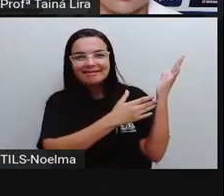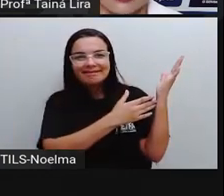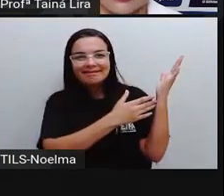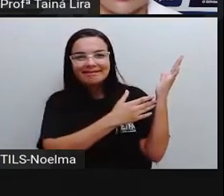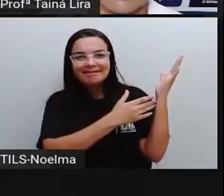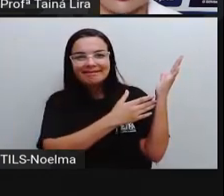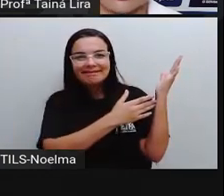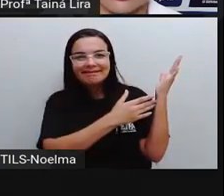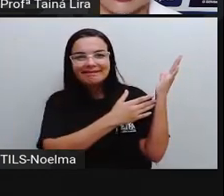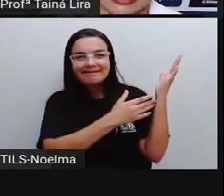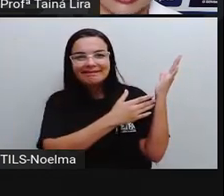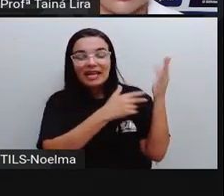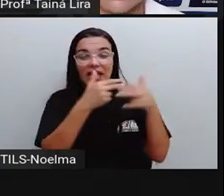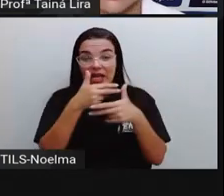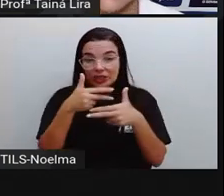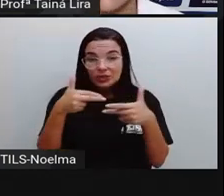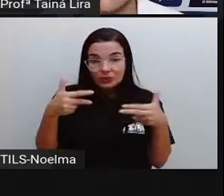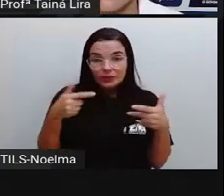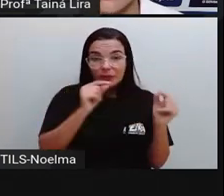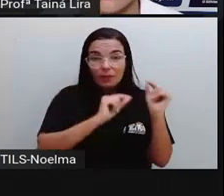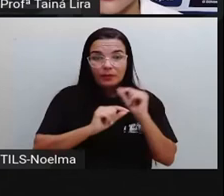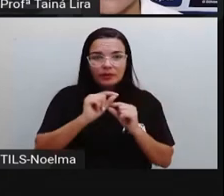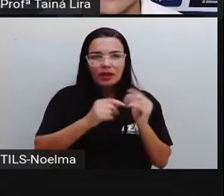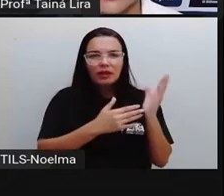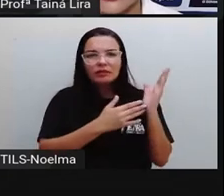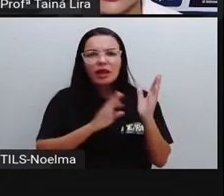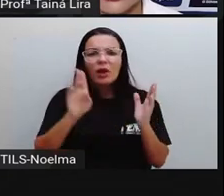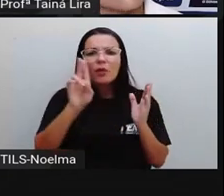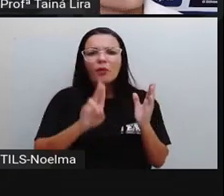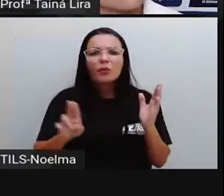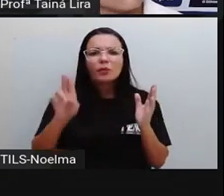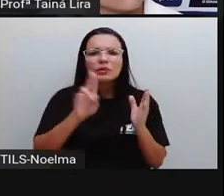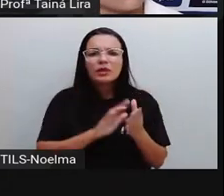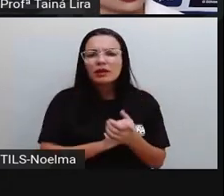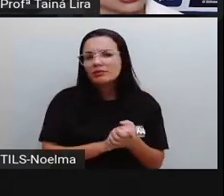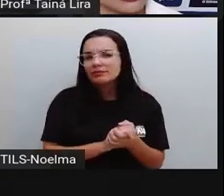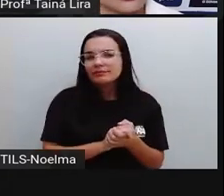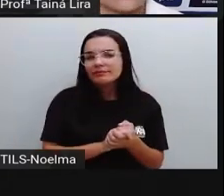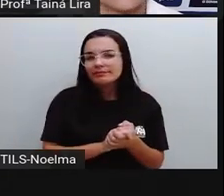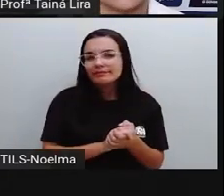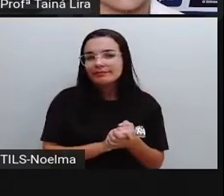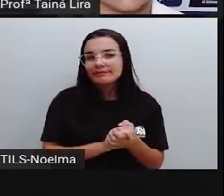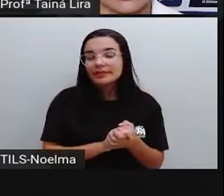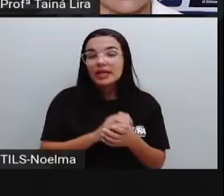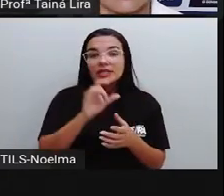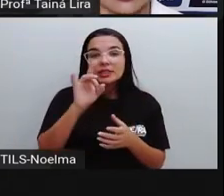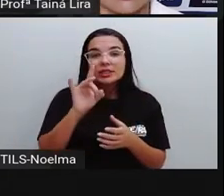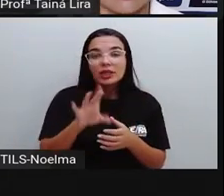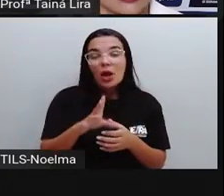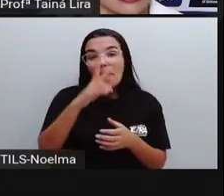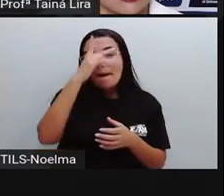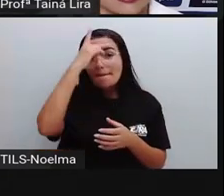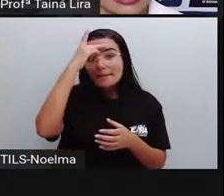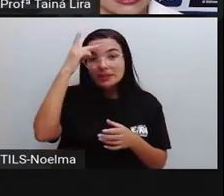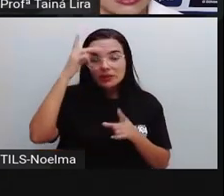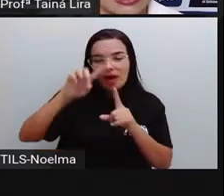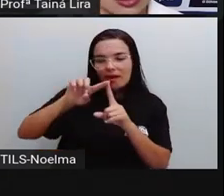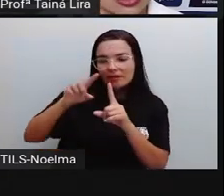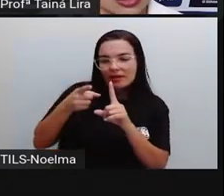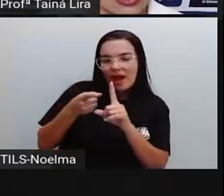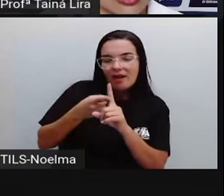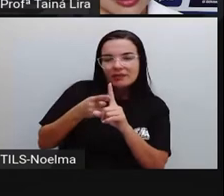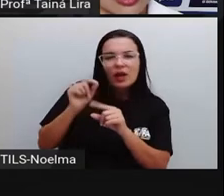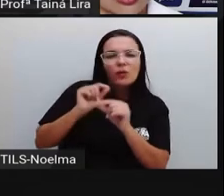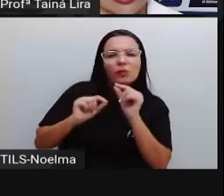Mami. A linha especial para gestantes, o Boticário. Então, é uma linha,